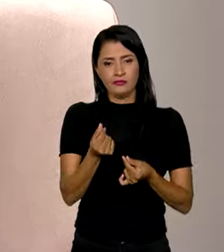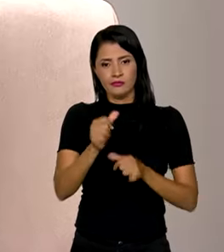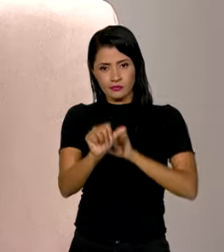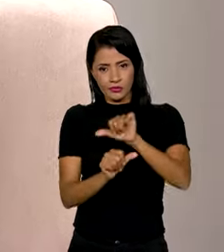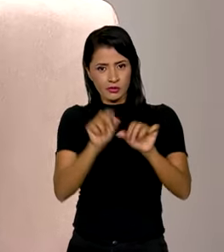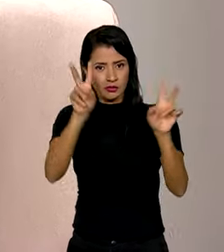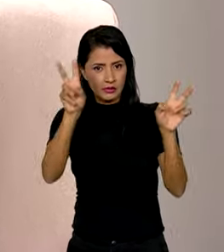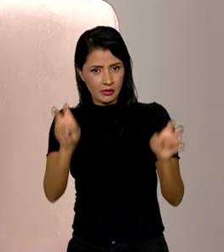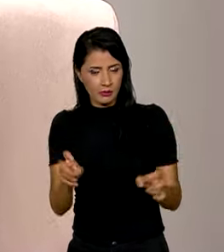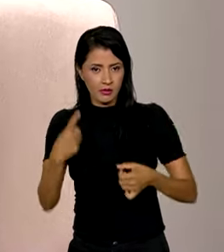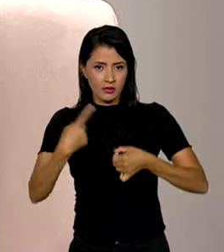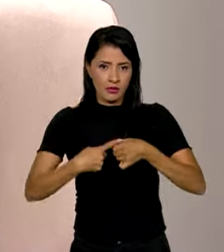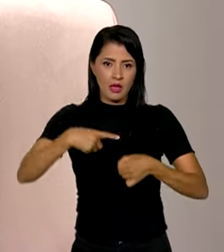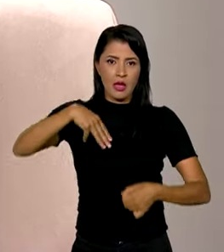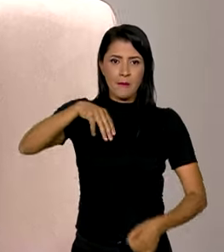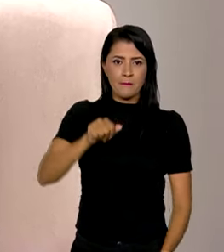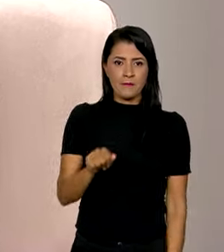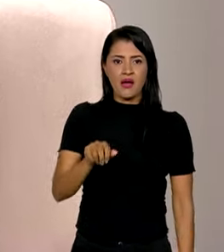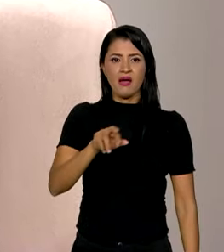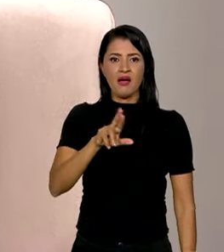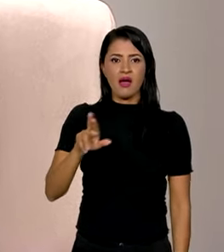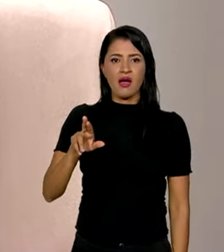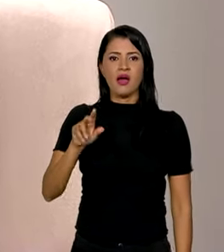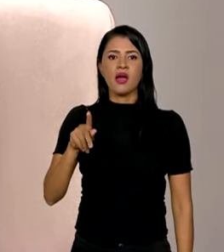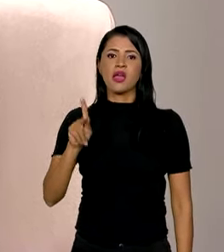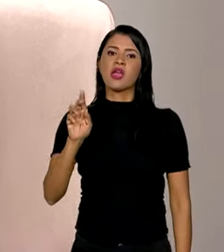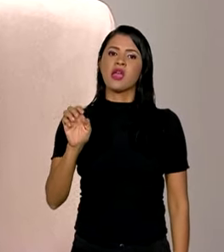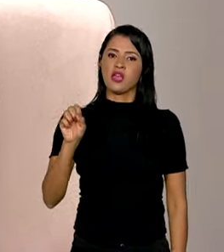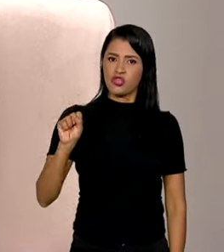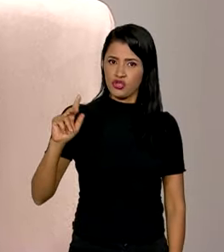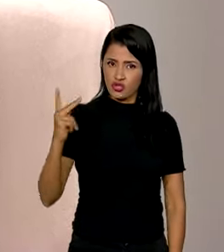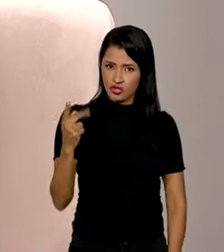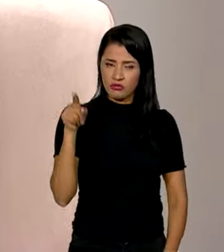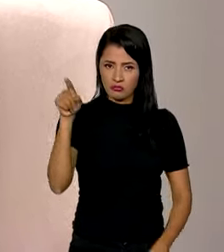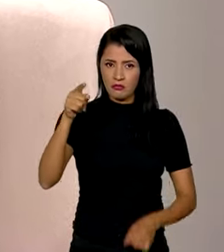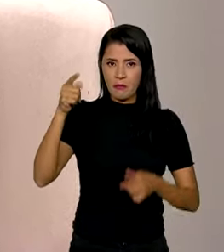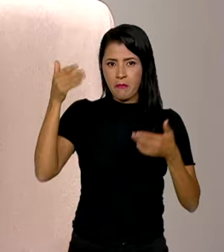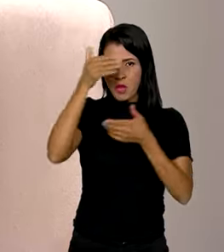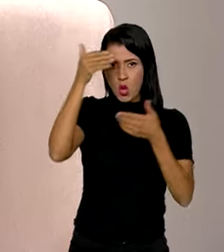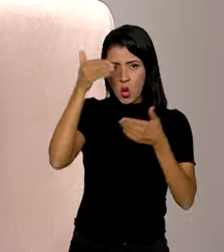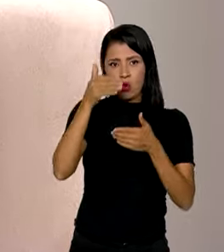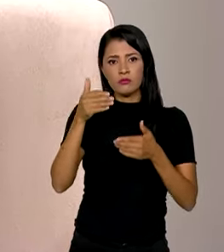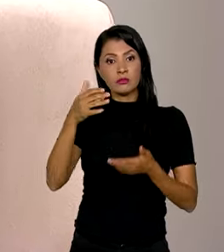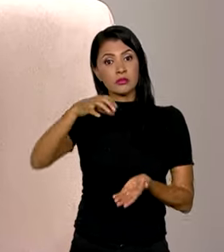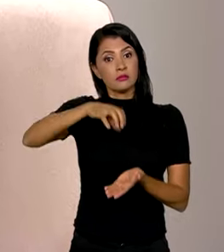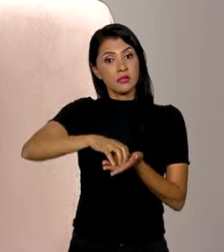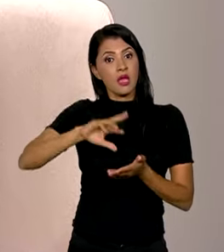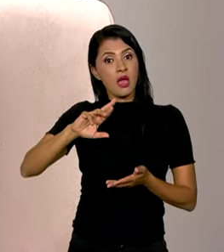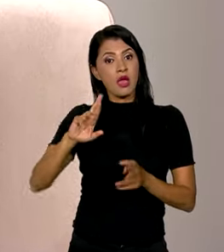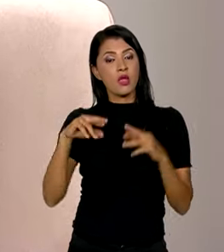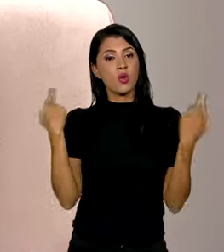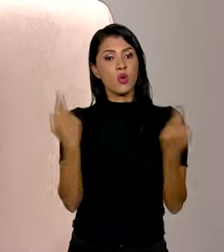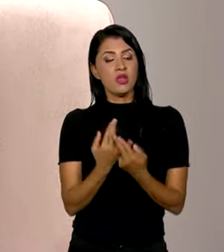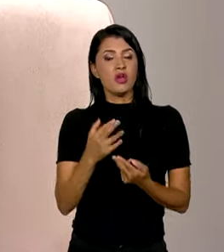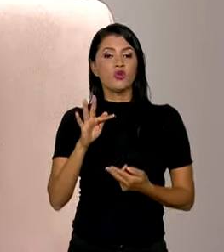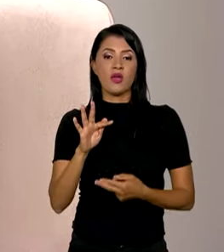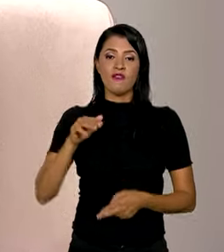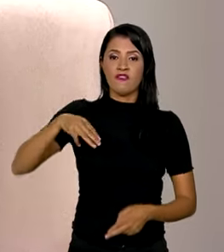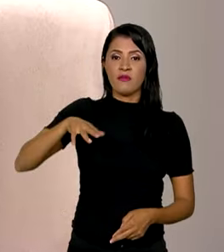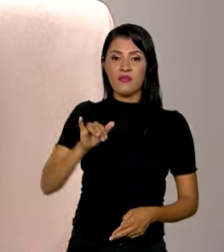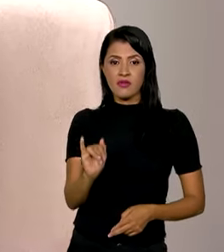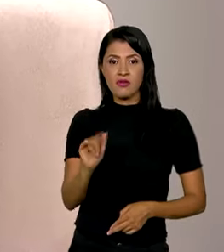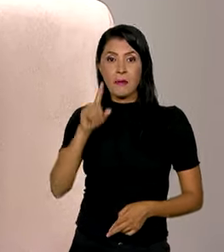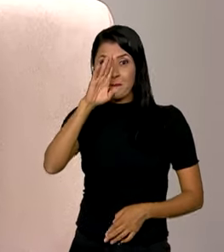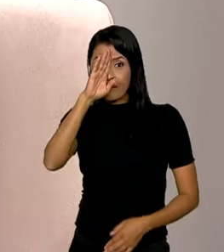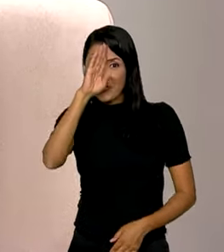A cidade de Marrakech, no Marrocos, cedia a reunião anual do Fundo Monetário Internacional, o FMI, um dos